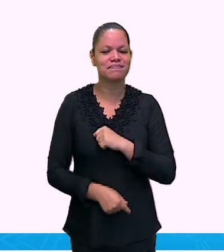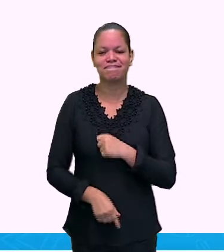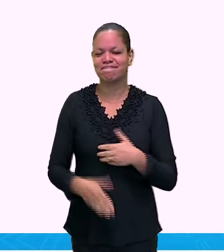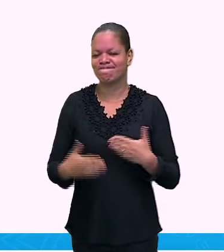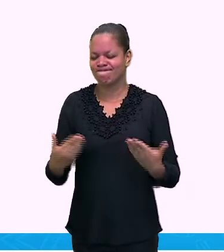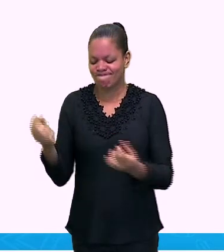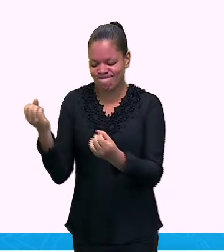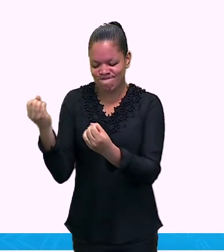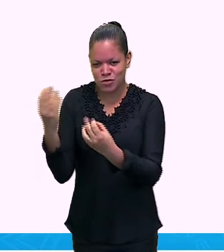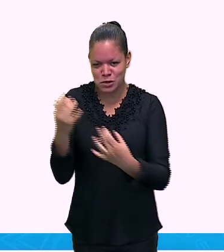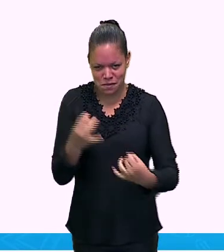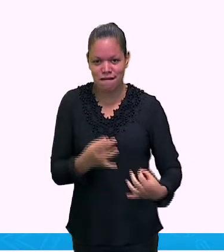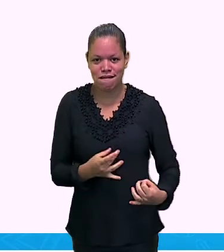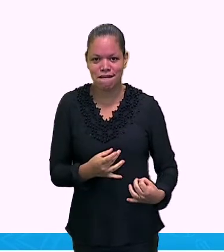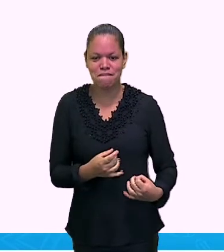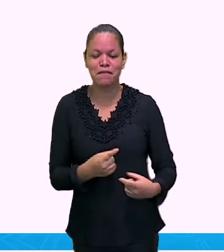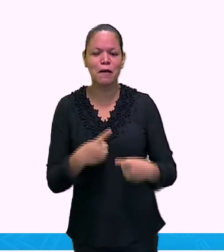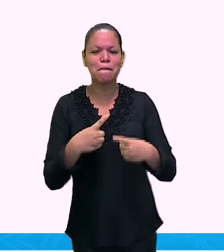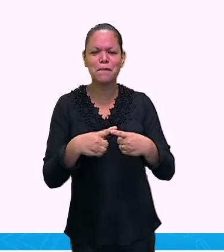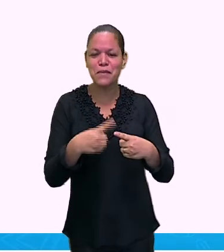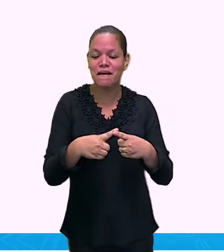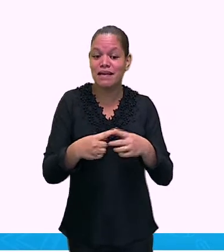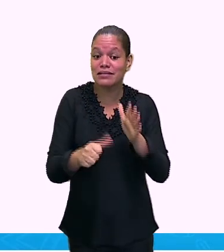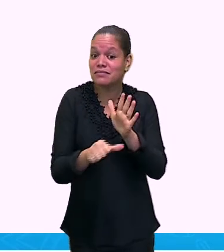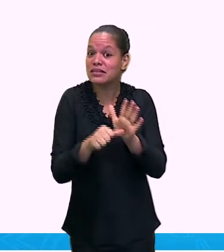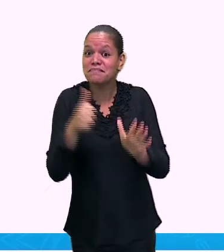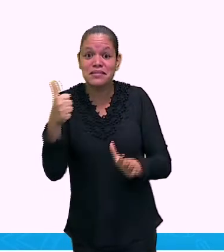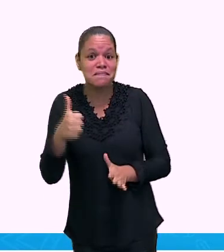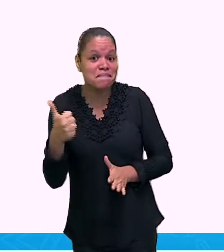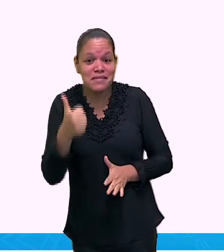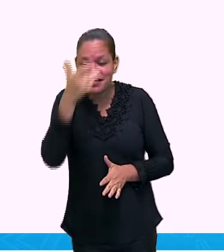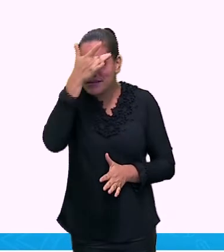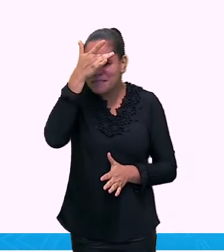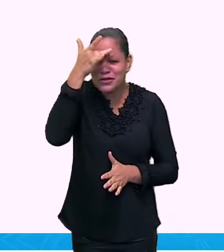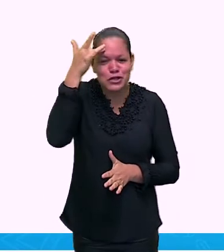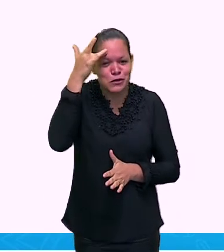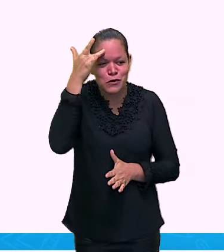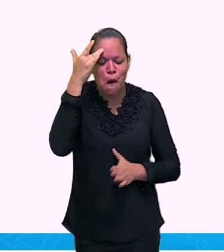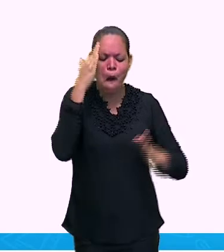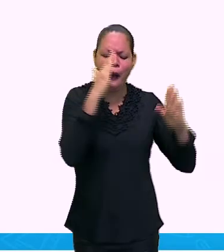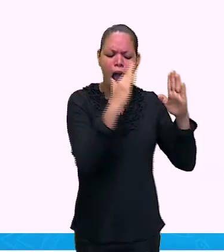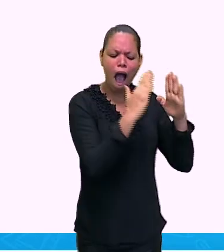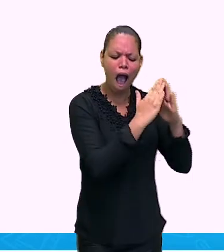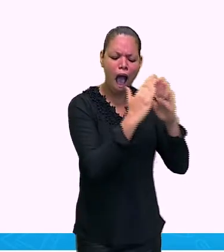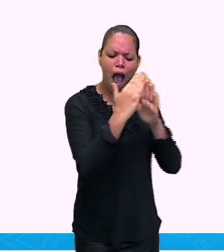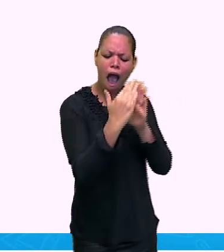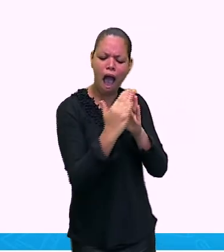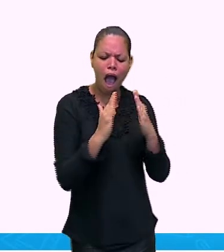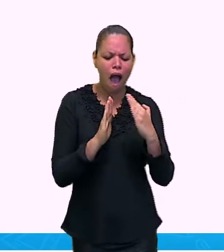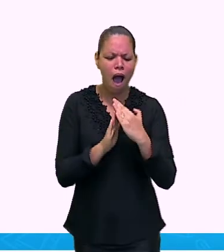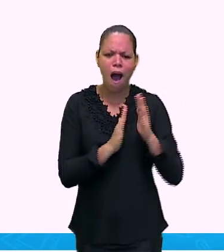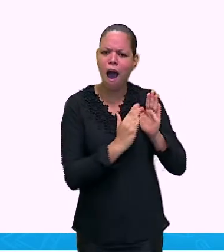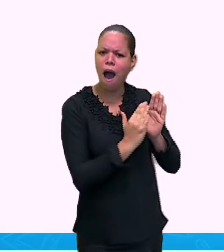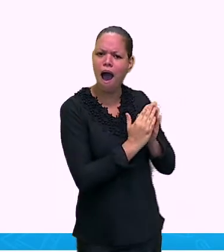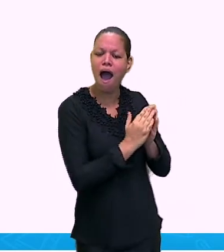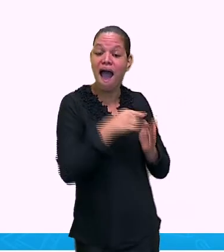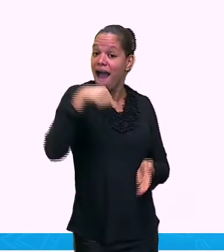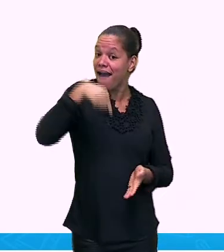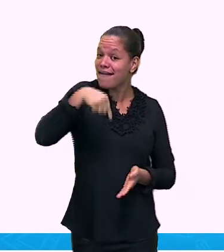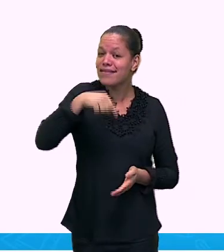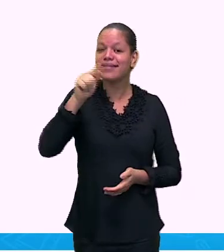moravam aqui, eles moravam nas margens do Rio Doce, e eles